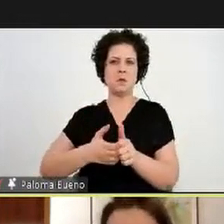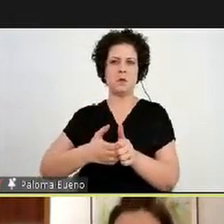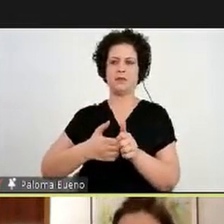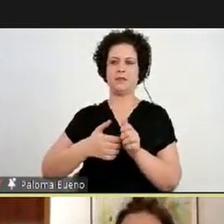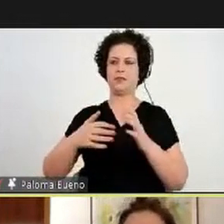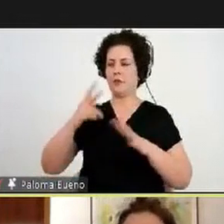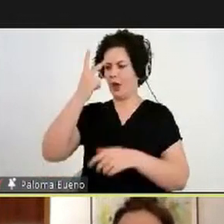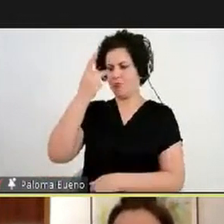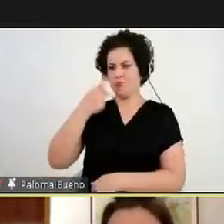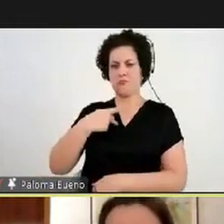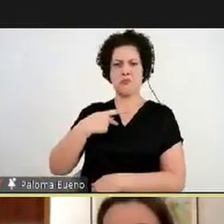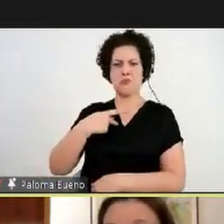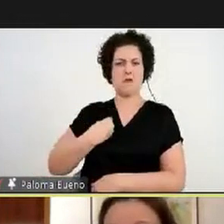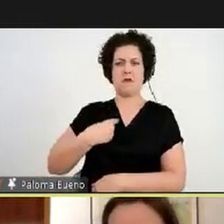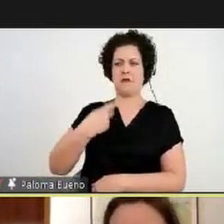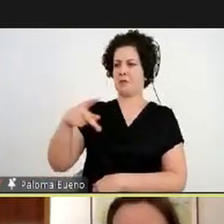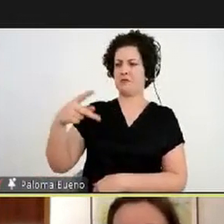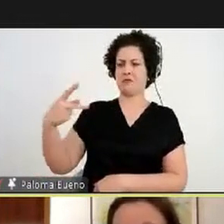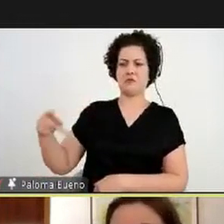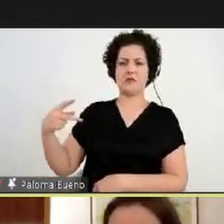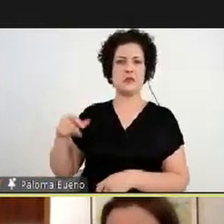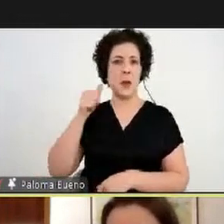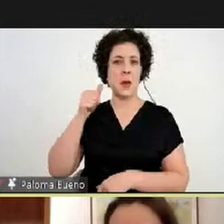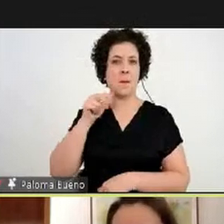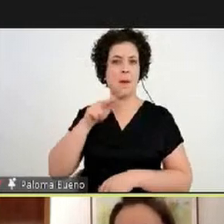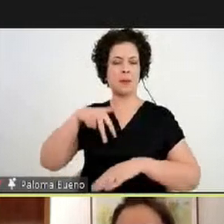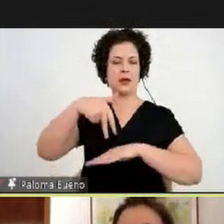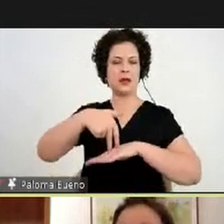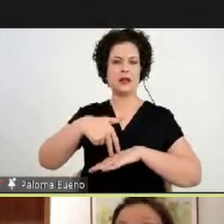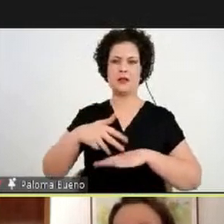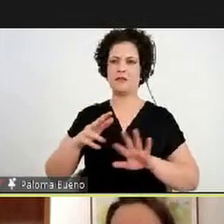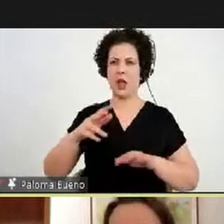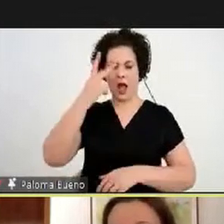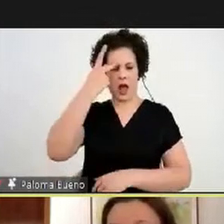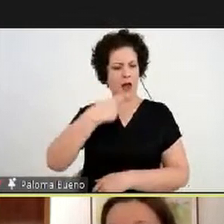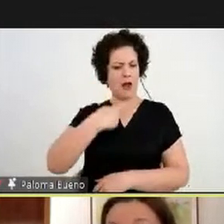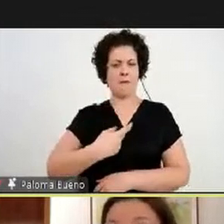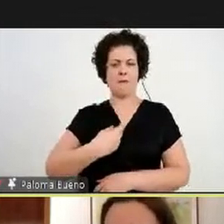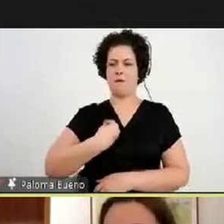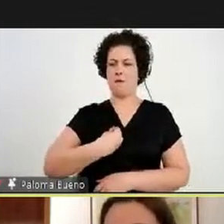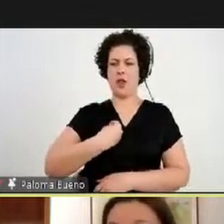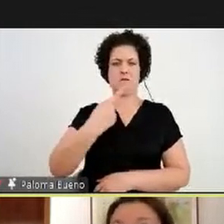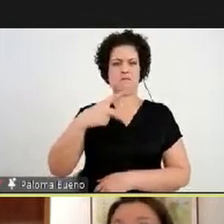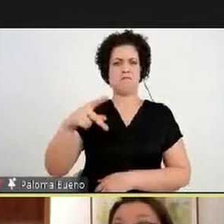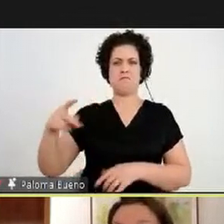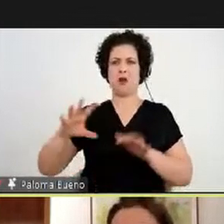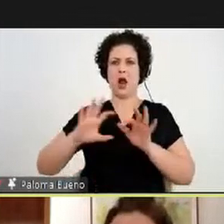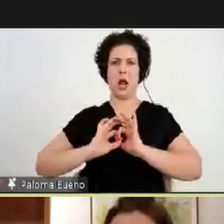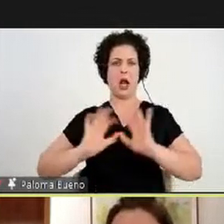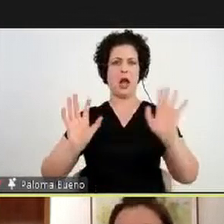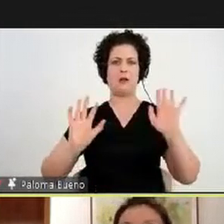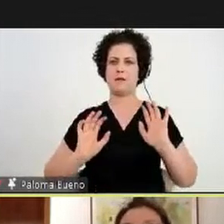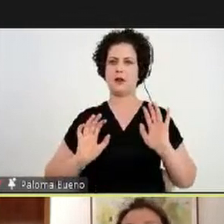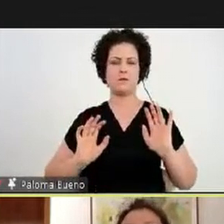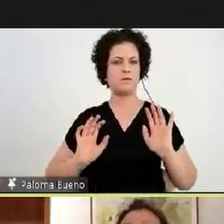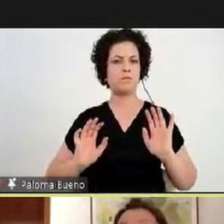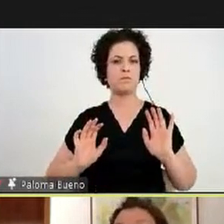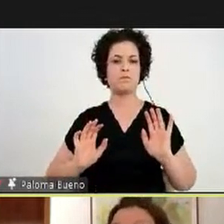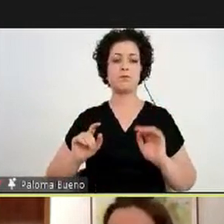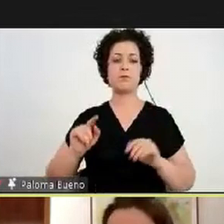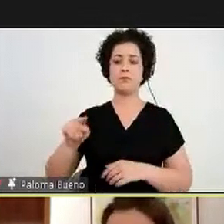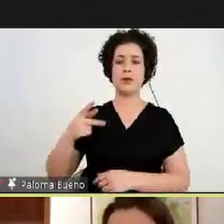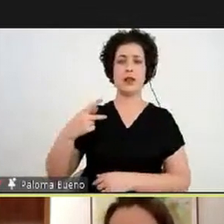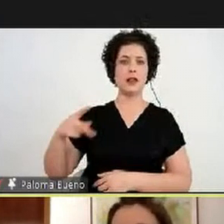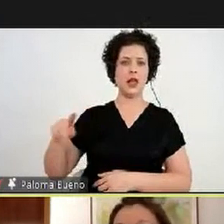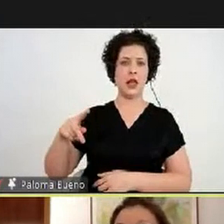mesma, né? Uma menina diz diante dessa obra, eles foram instigados a procurar uma obra que dizia deles, que dizia